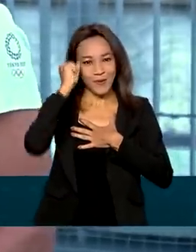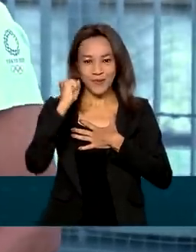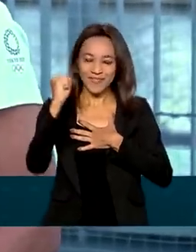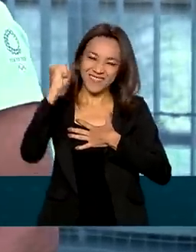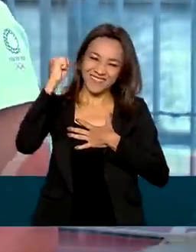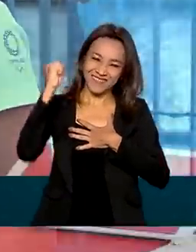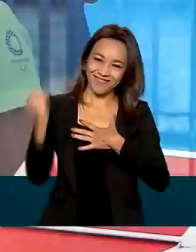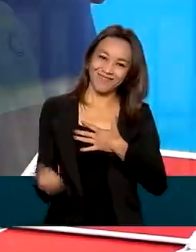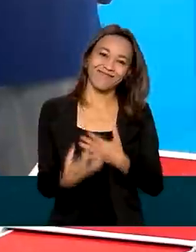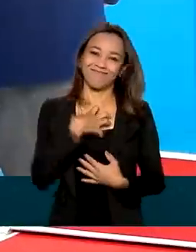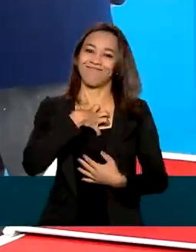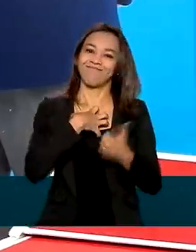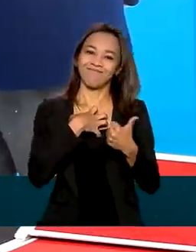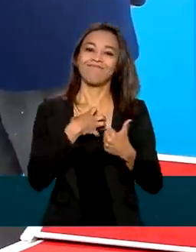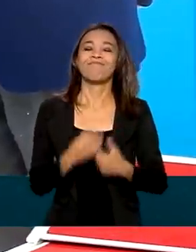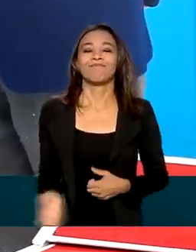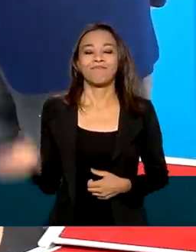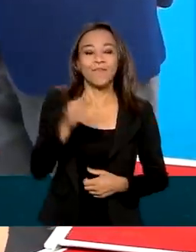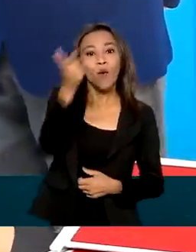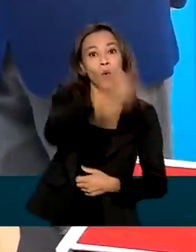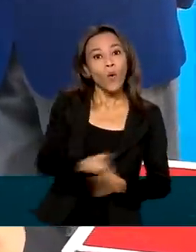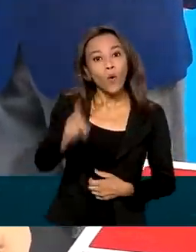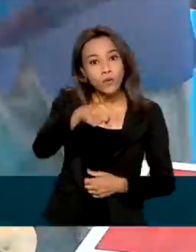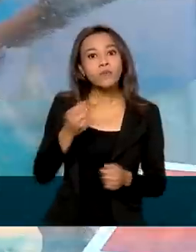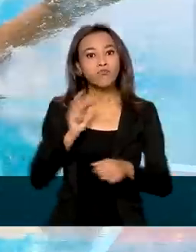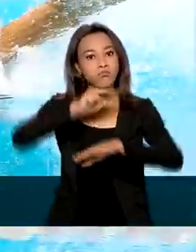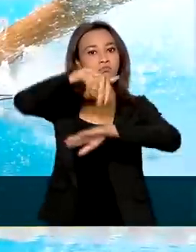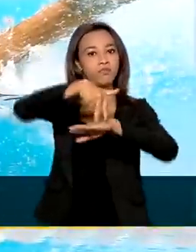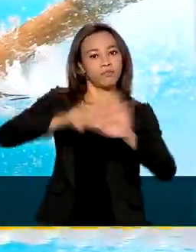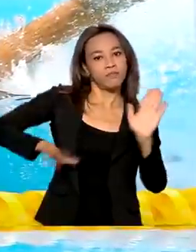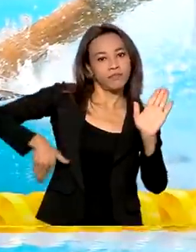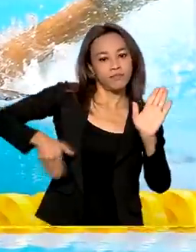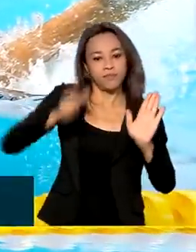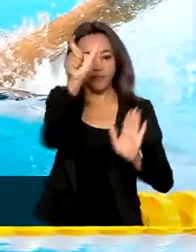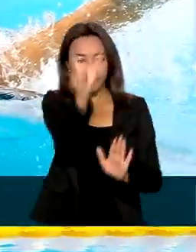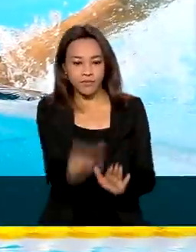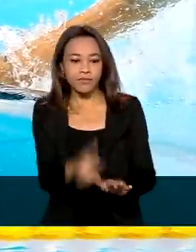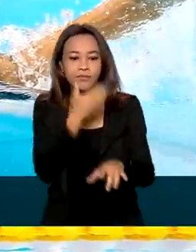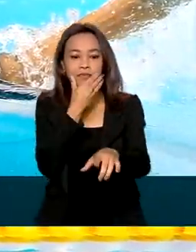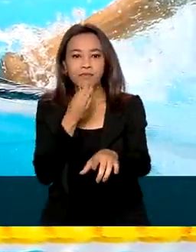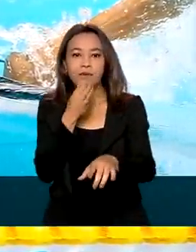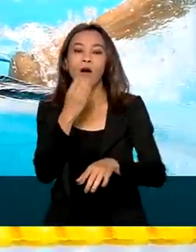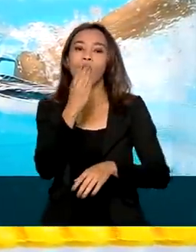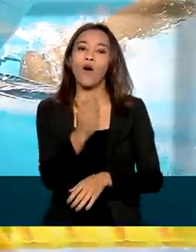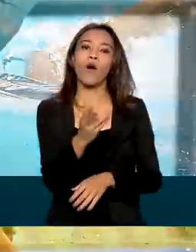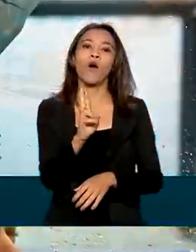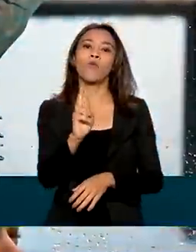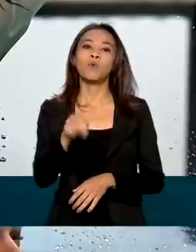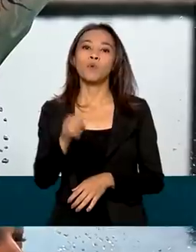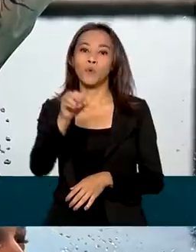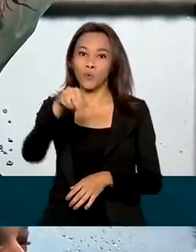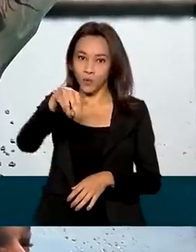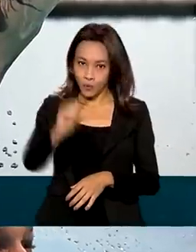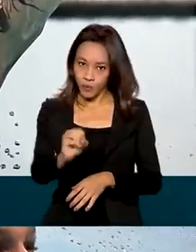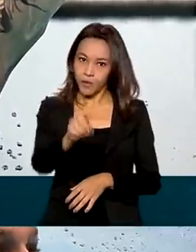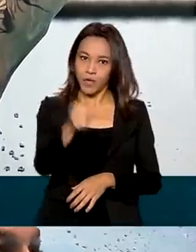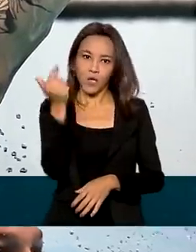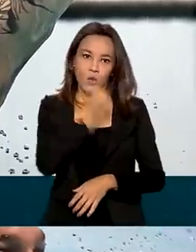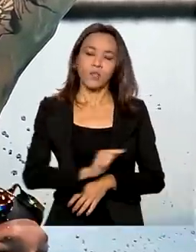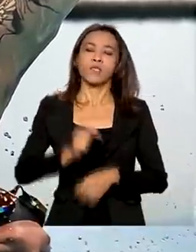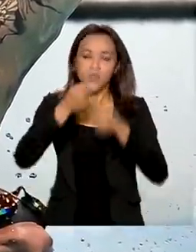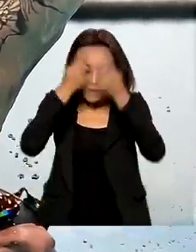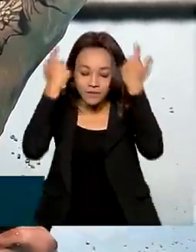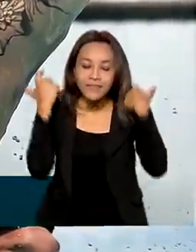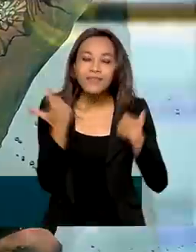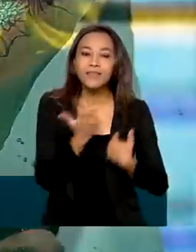completa. Outro brasileiro a subir no pódio foi Bruno Fratos, na natação. Ele faturou bronze nos